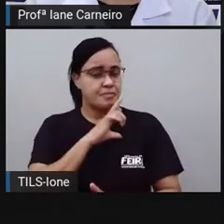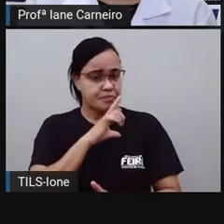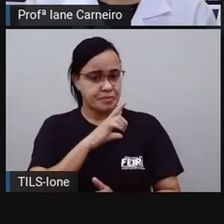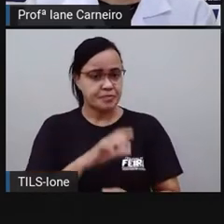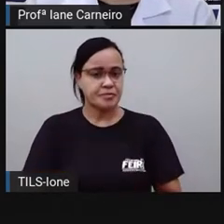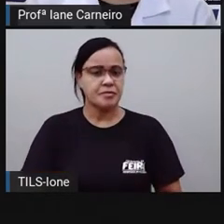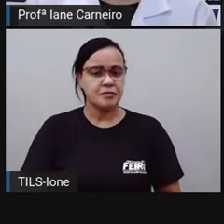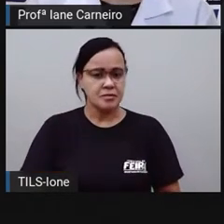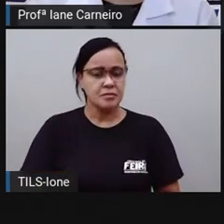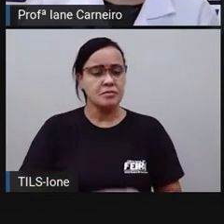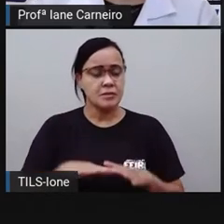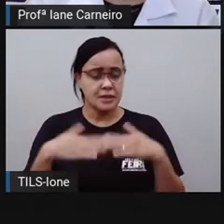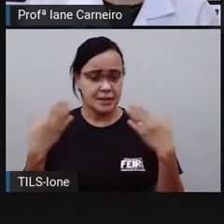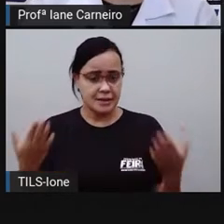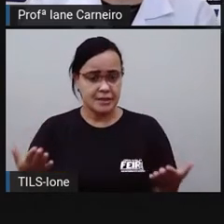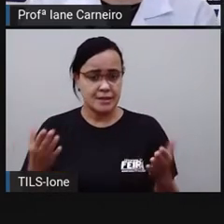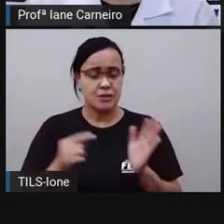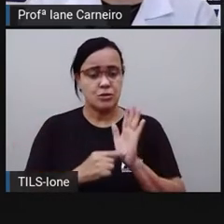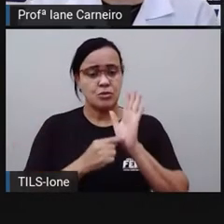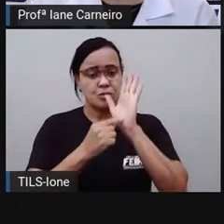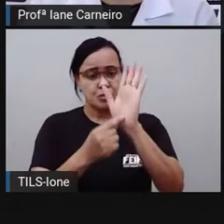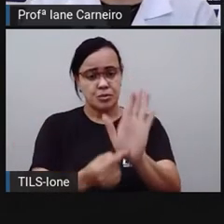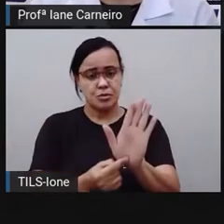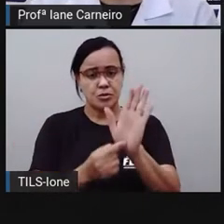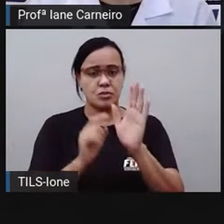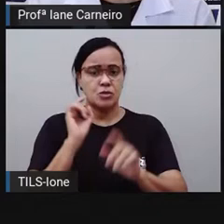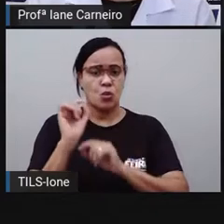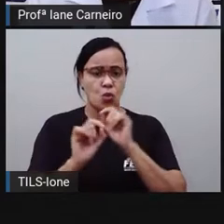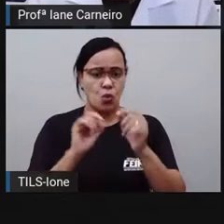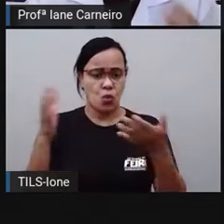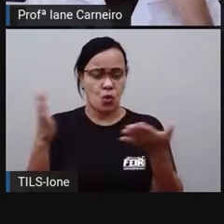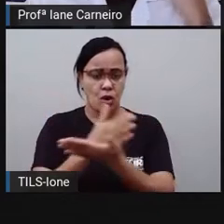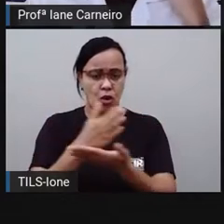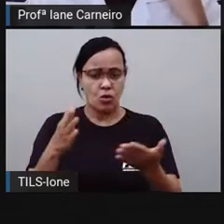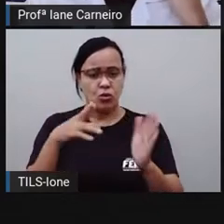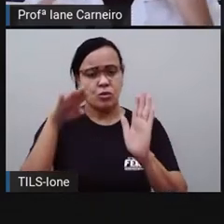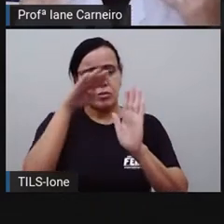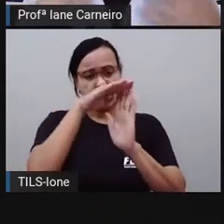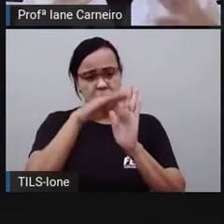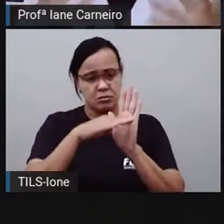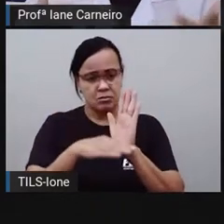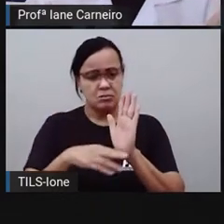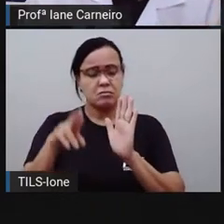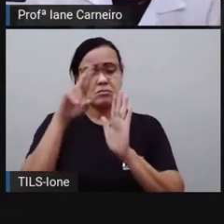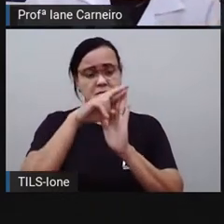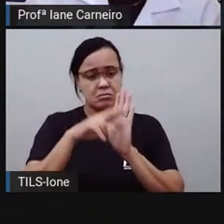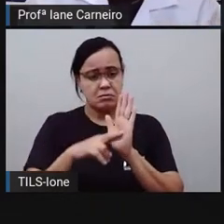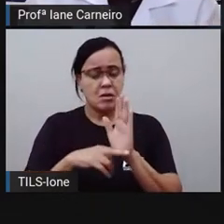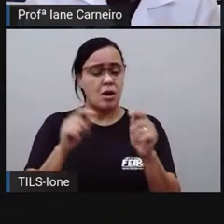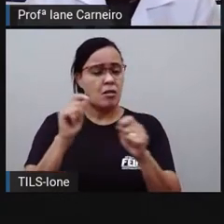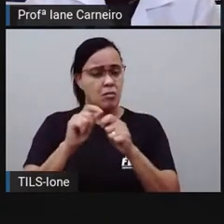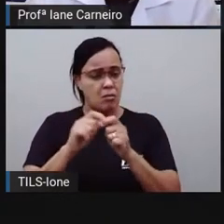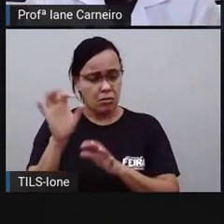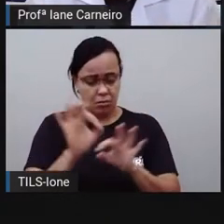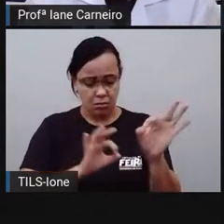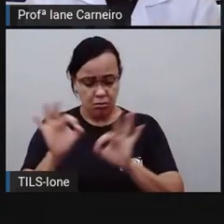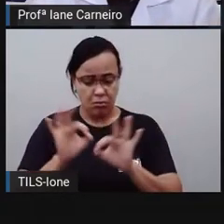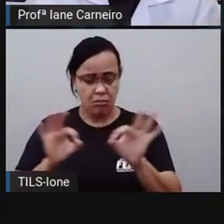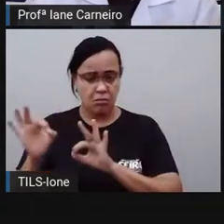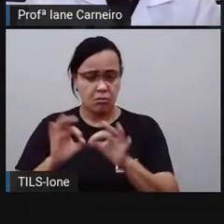Então, a PRO trouxe aqui algumas receitas, né? Por quê, né? Antes da PRO mostrar para vocês elas.